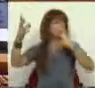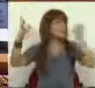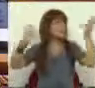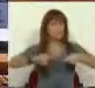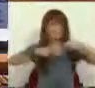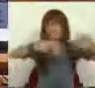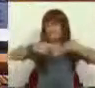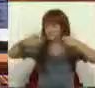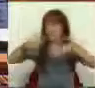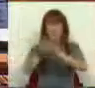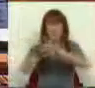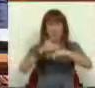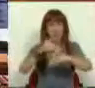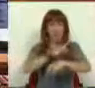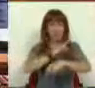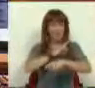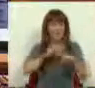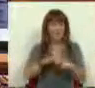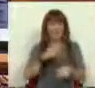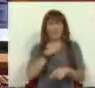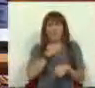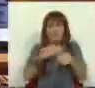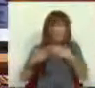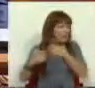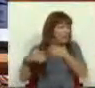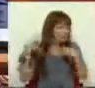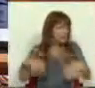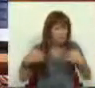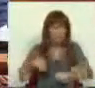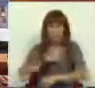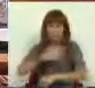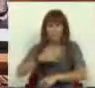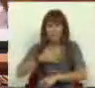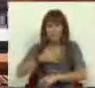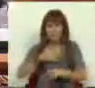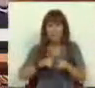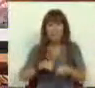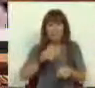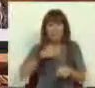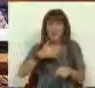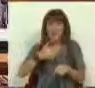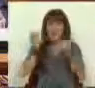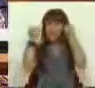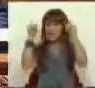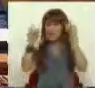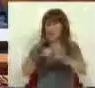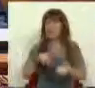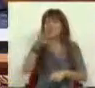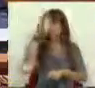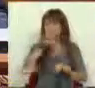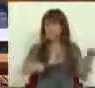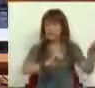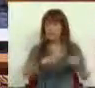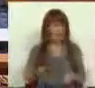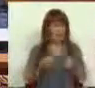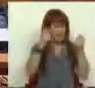investimentos ao setor privado, asfixiando os empresários, os empresários independentes do